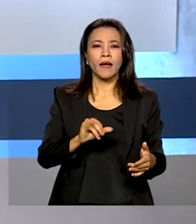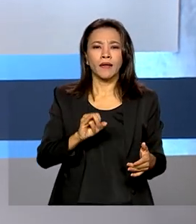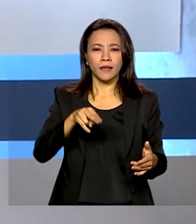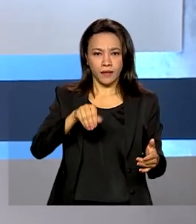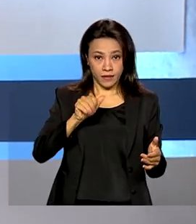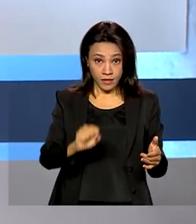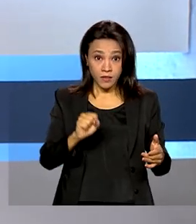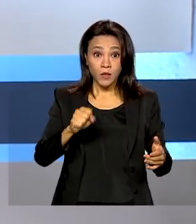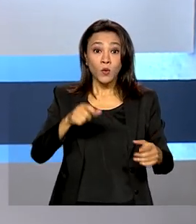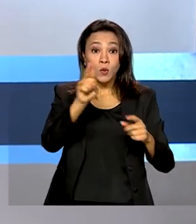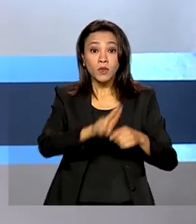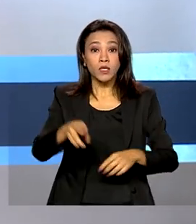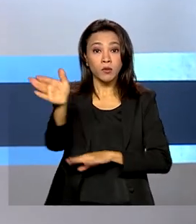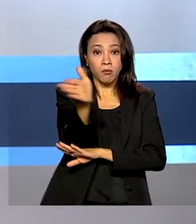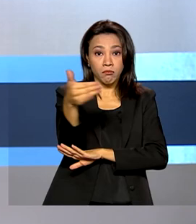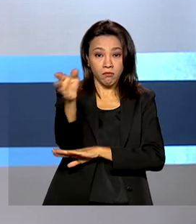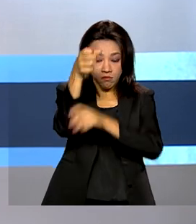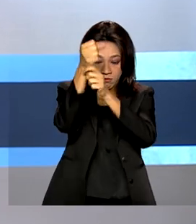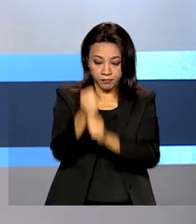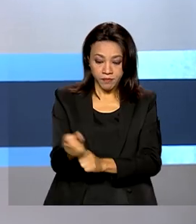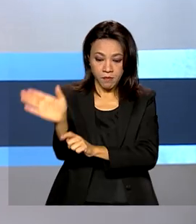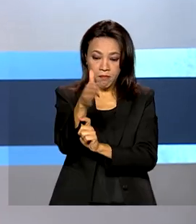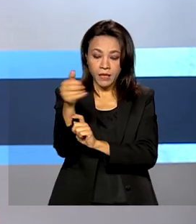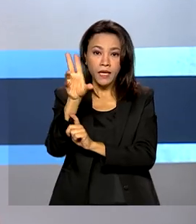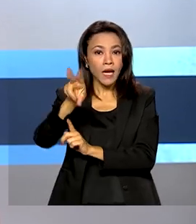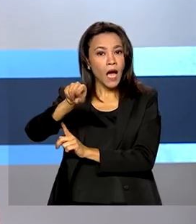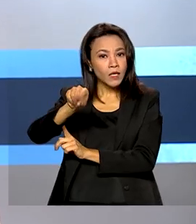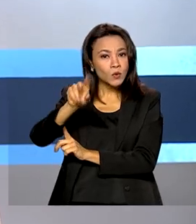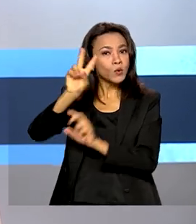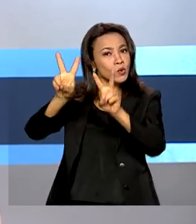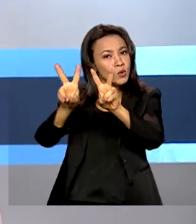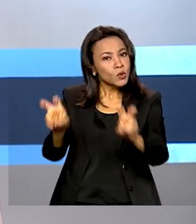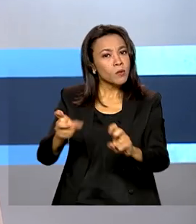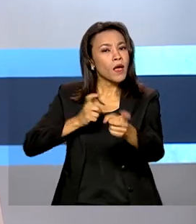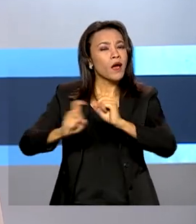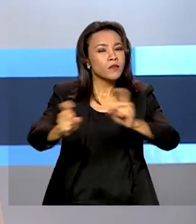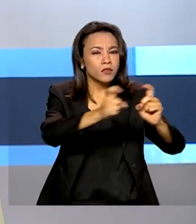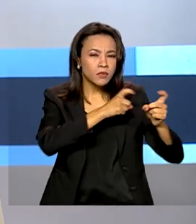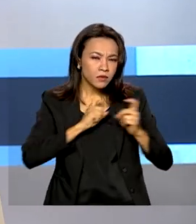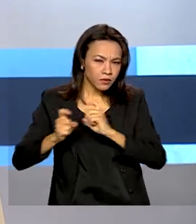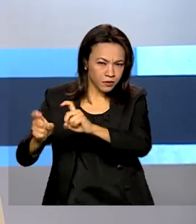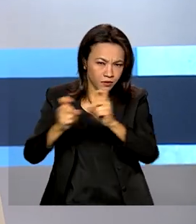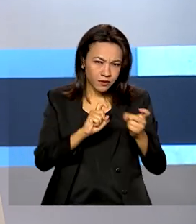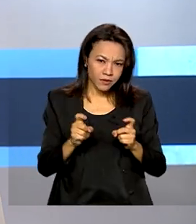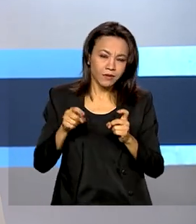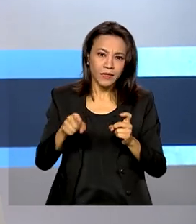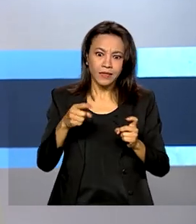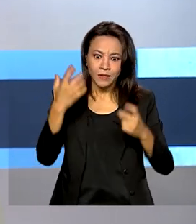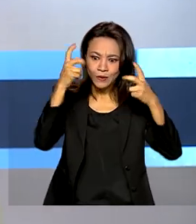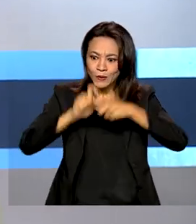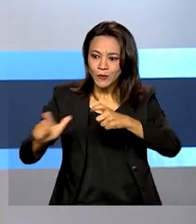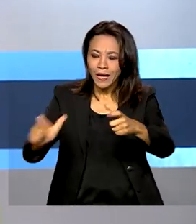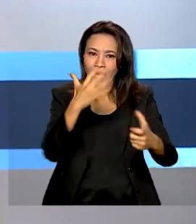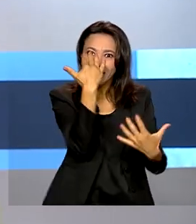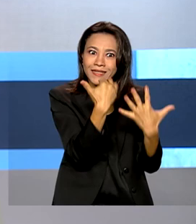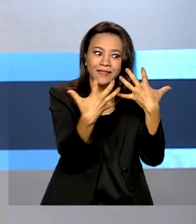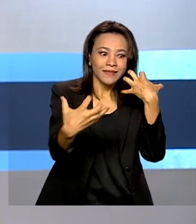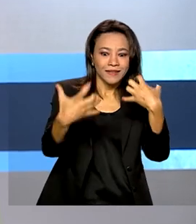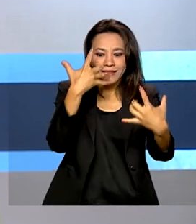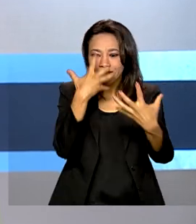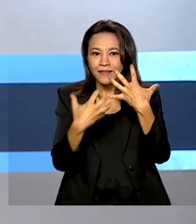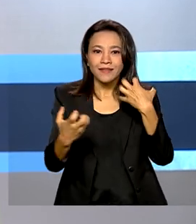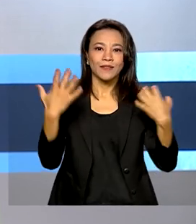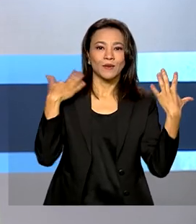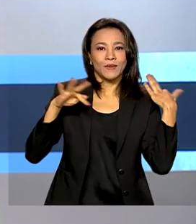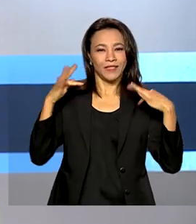a maior premiação global dedicada à gestão ambiental desses atrativos turísticos. Na reportagem de Maurício de Almeida,